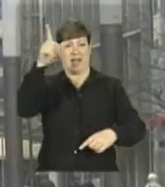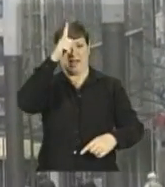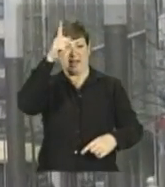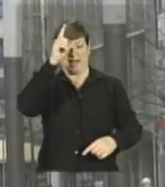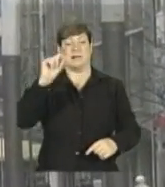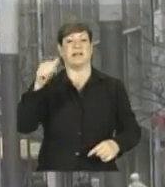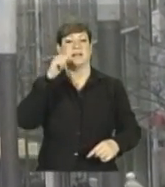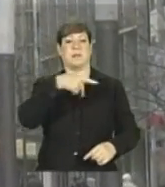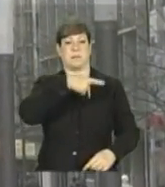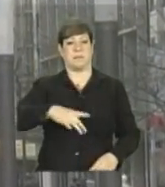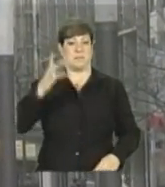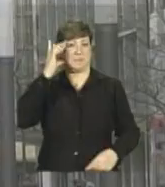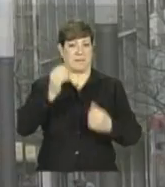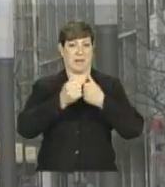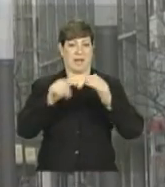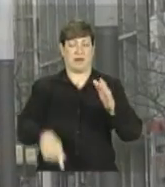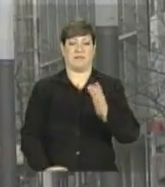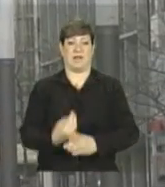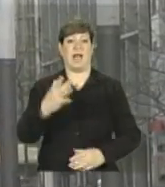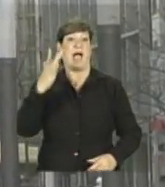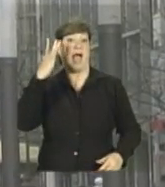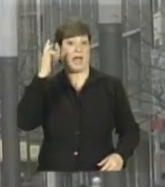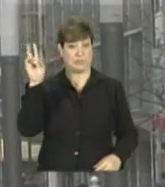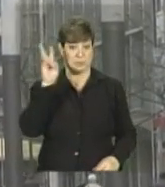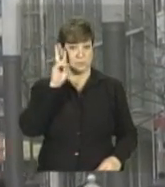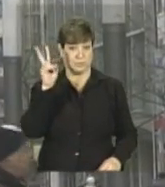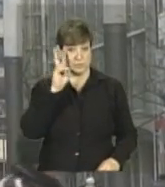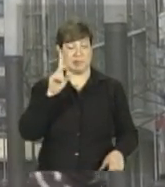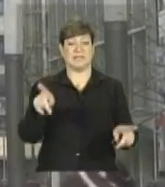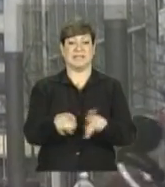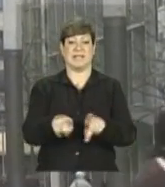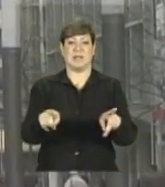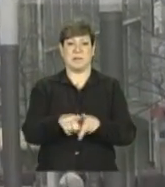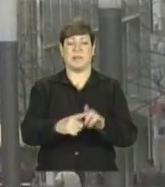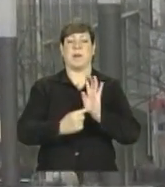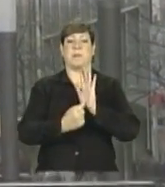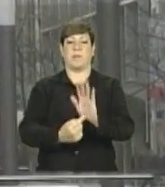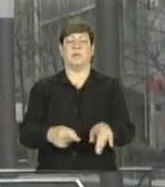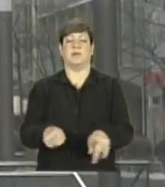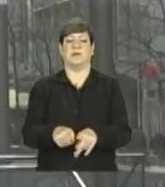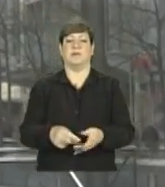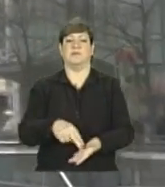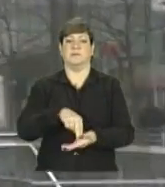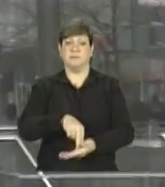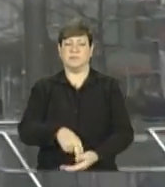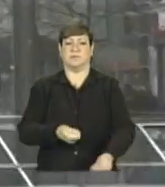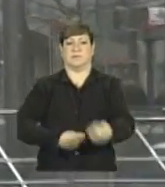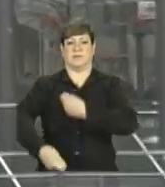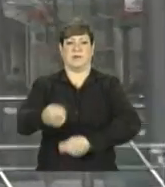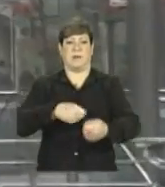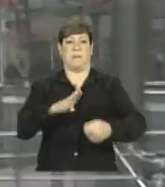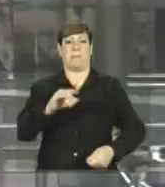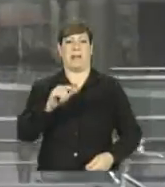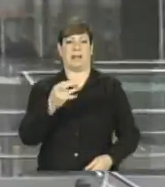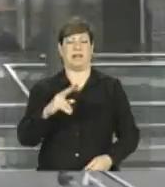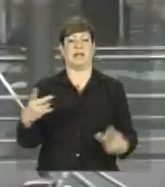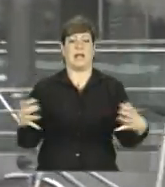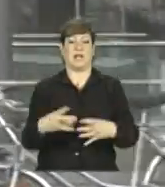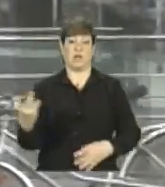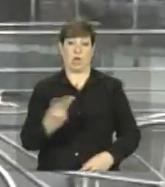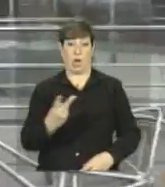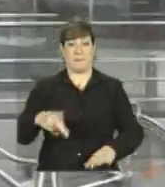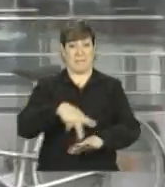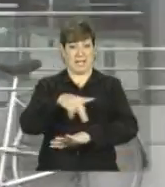Rousseff na abertura da Cebit, marcada para amanhã, marca também a consolidação das relações bilaterais entre os dois países,